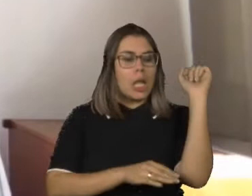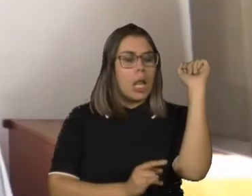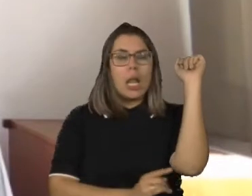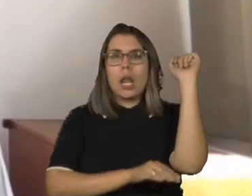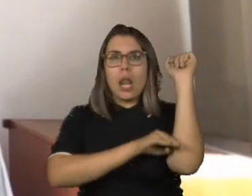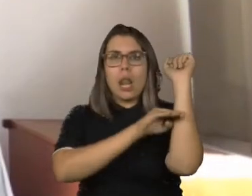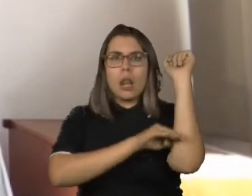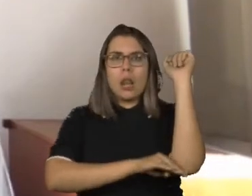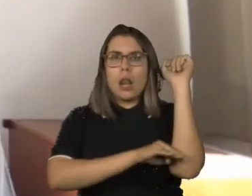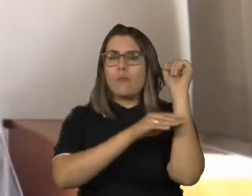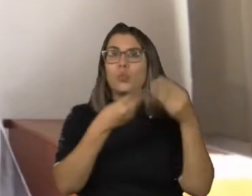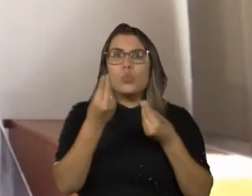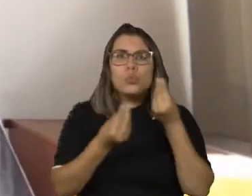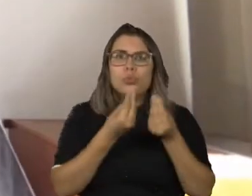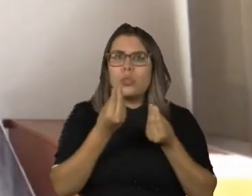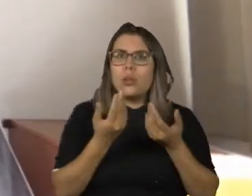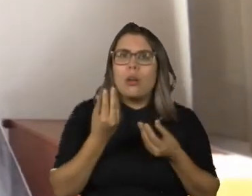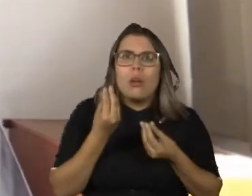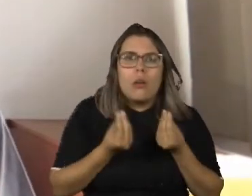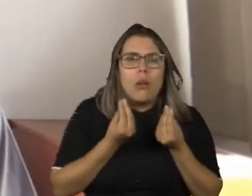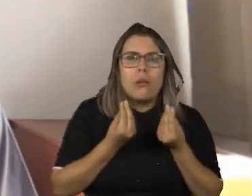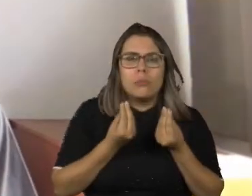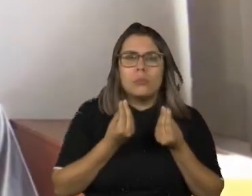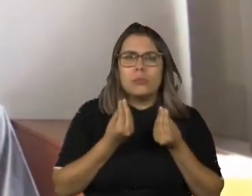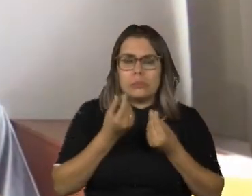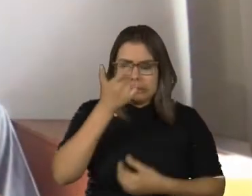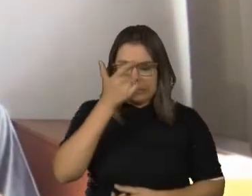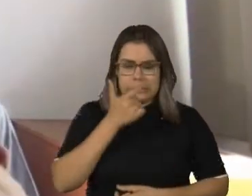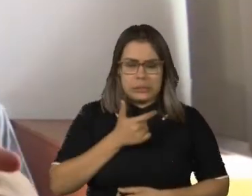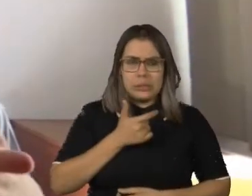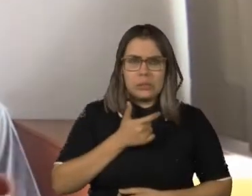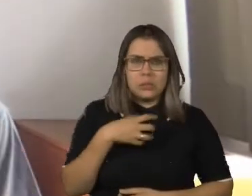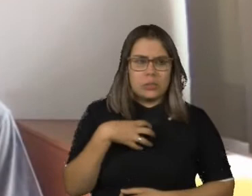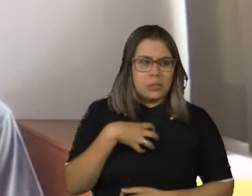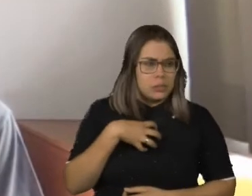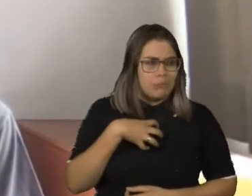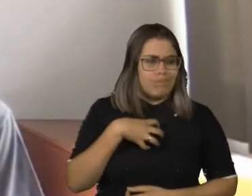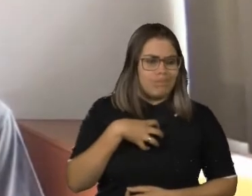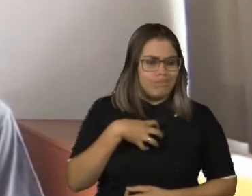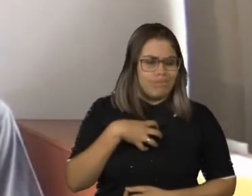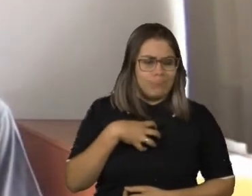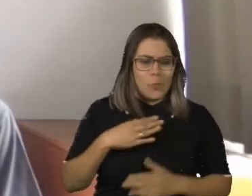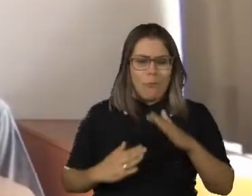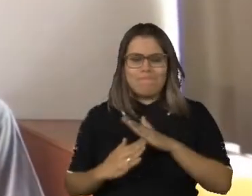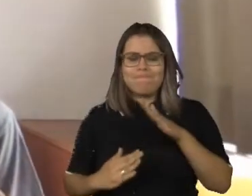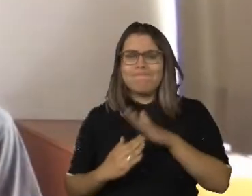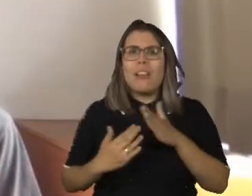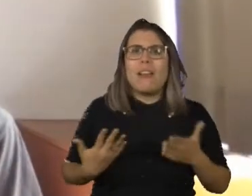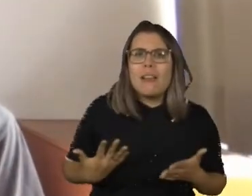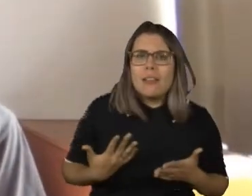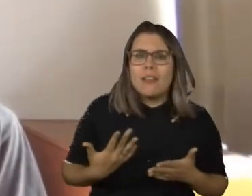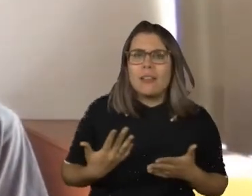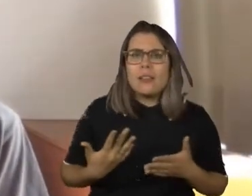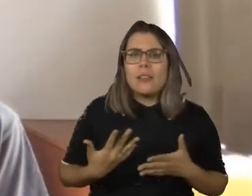Mas, já que a gente está falando de capacitismo, eu vou dizer para vocês como eu imagino esse futuro de capacitismo. E,